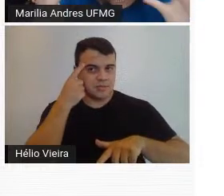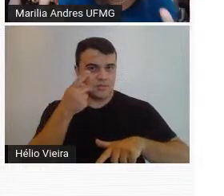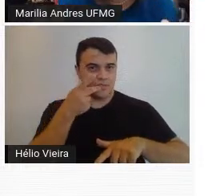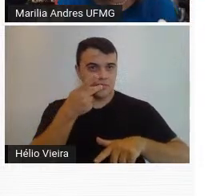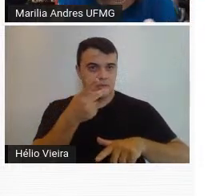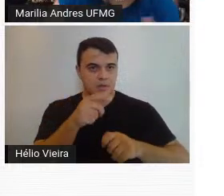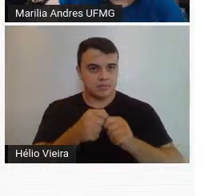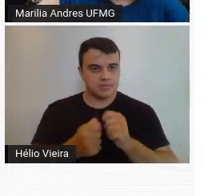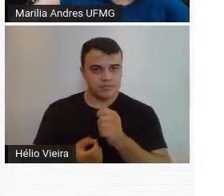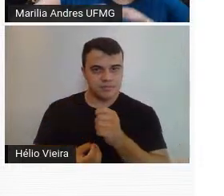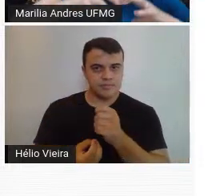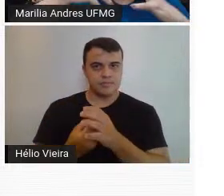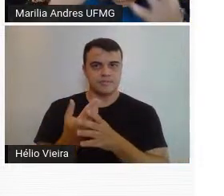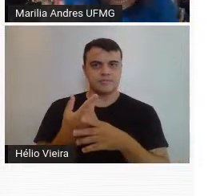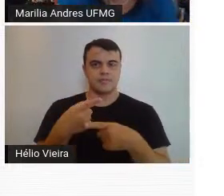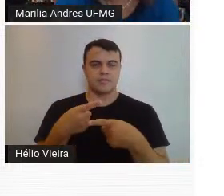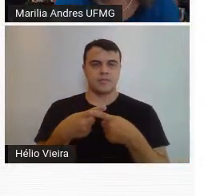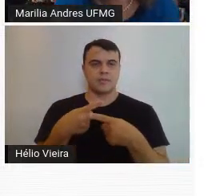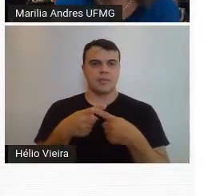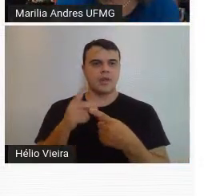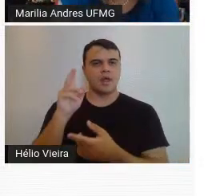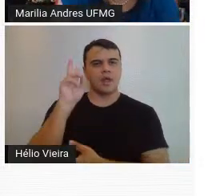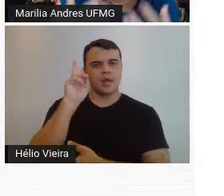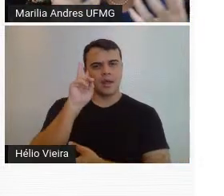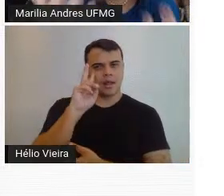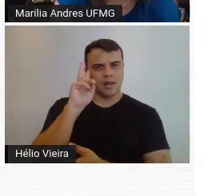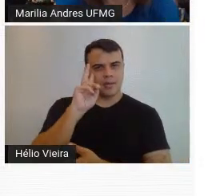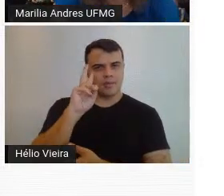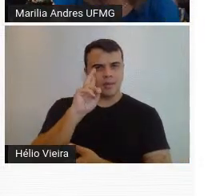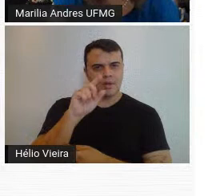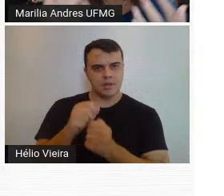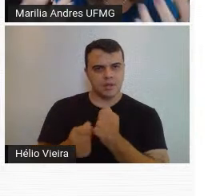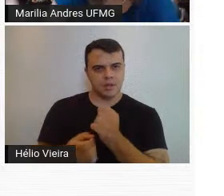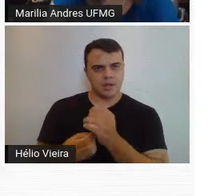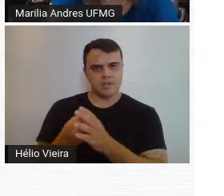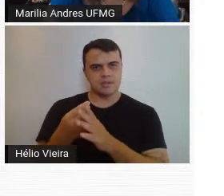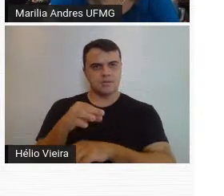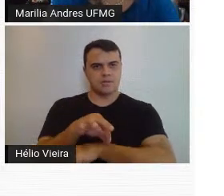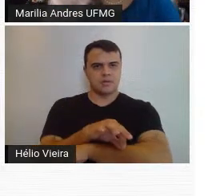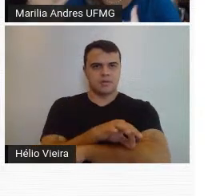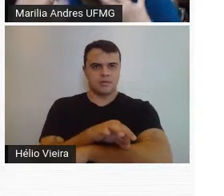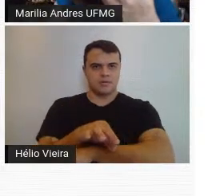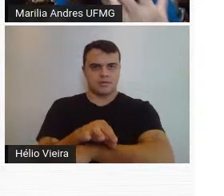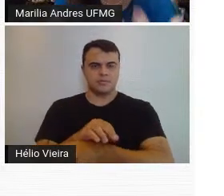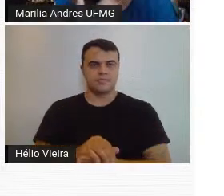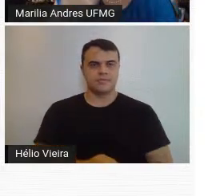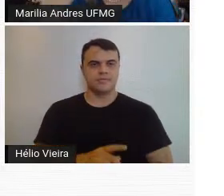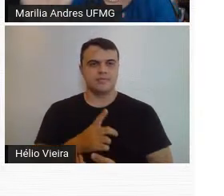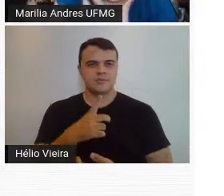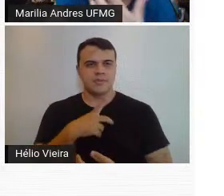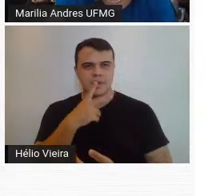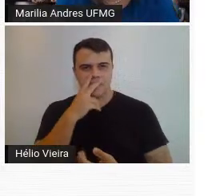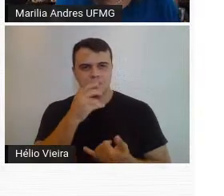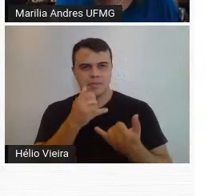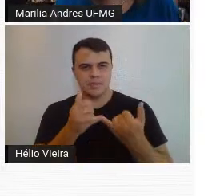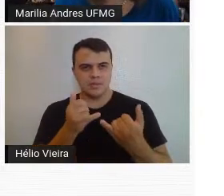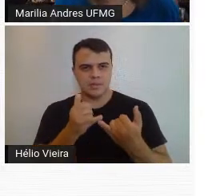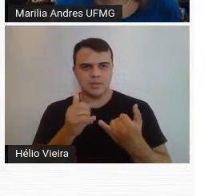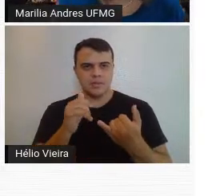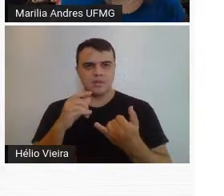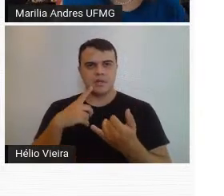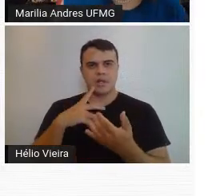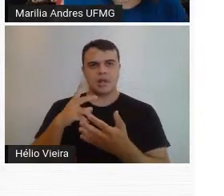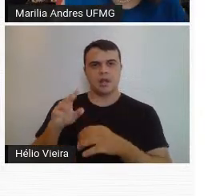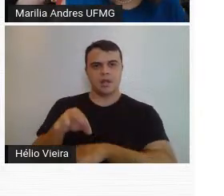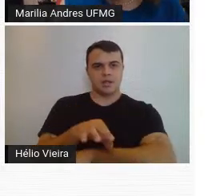construtivo e que lembra também um pouco da construção arquitetônica. Ele tinha muito essa ligação com a arquitetura.